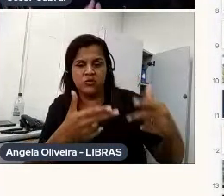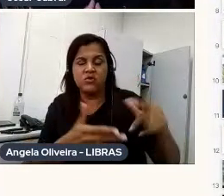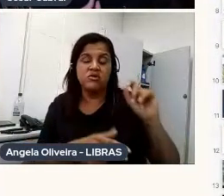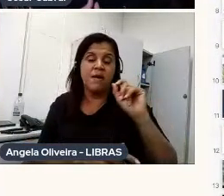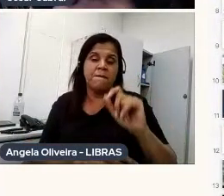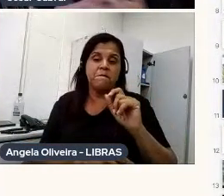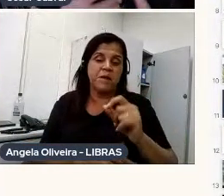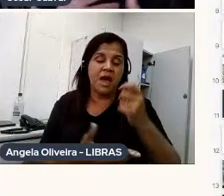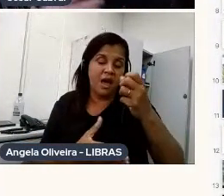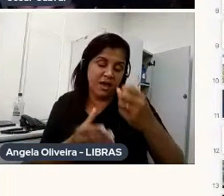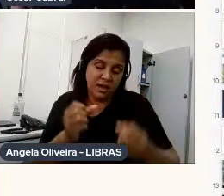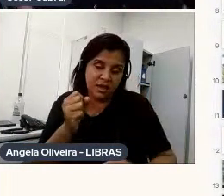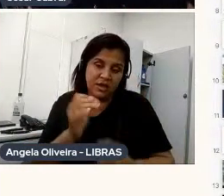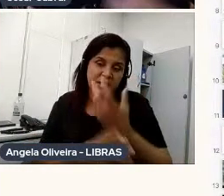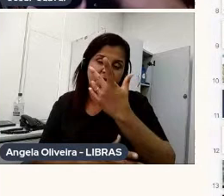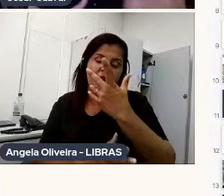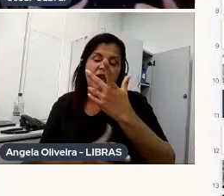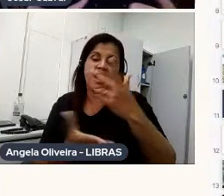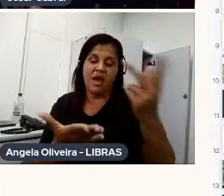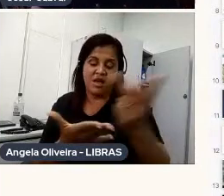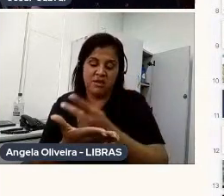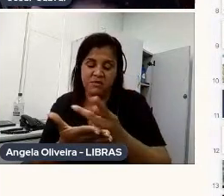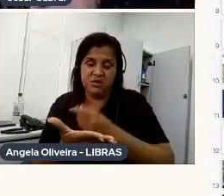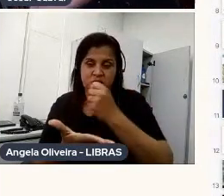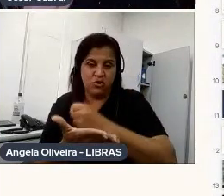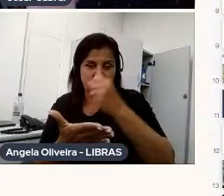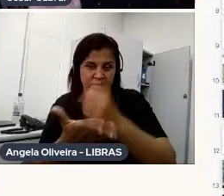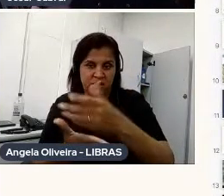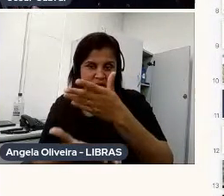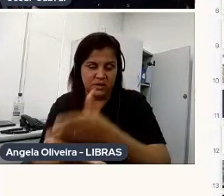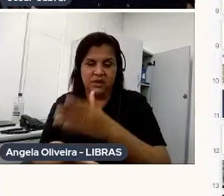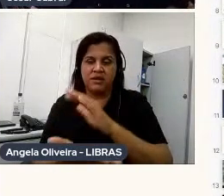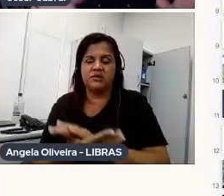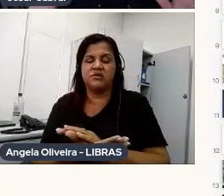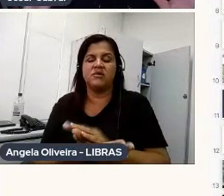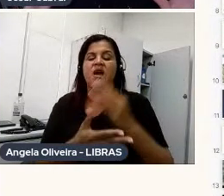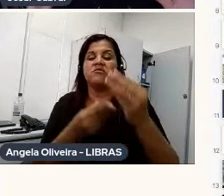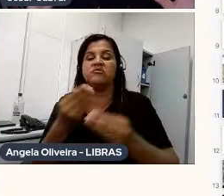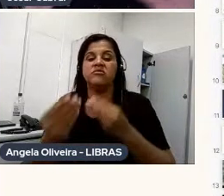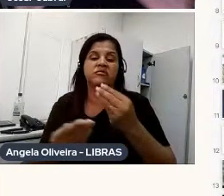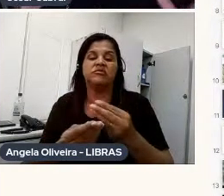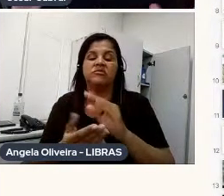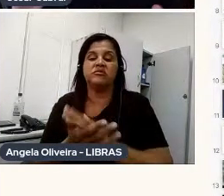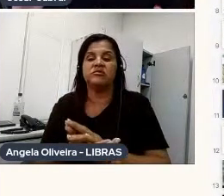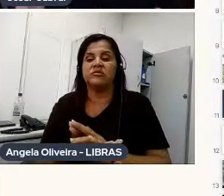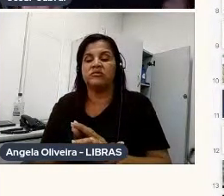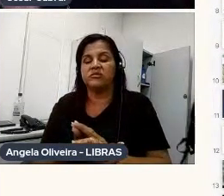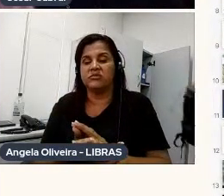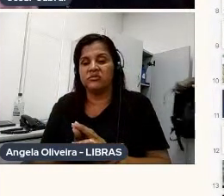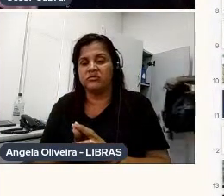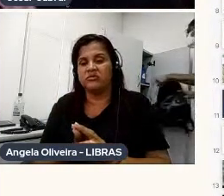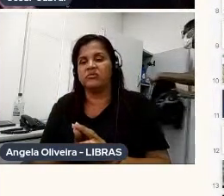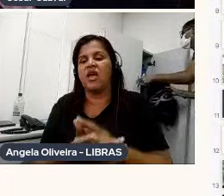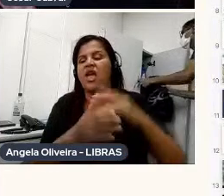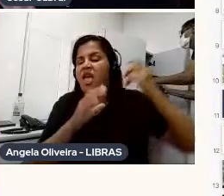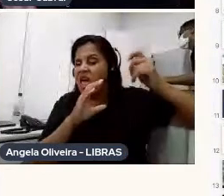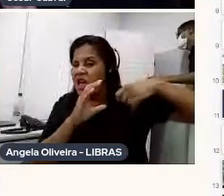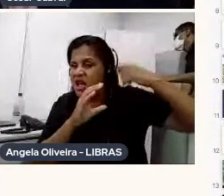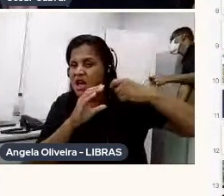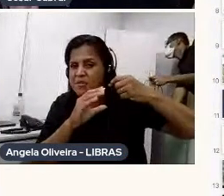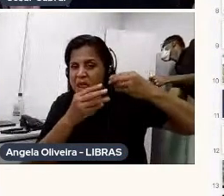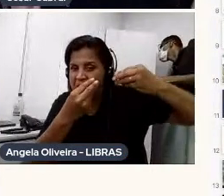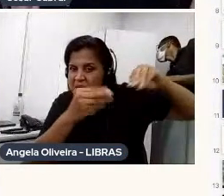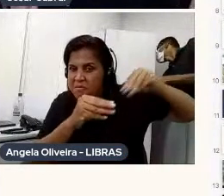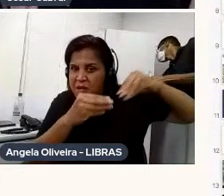animação documental, que é isso, é o gesto, é o áudio, é a câmera que balança, coisa que não acontece,